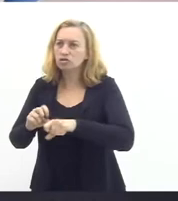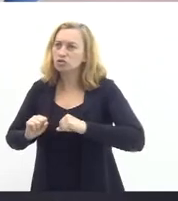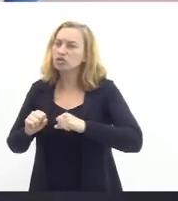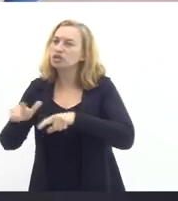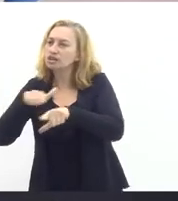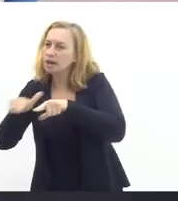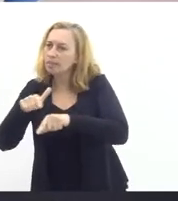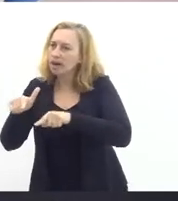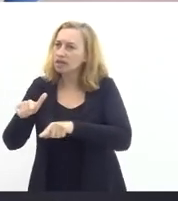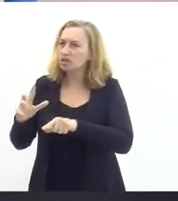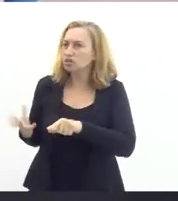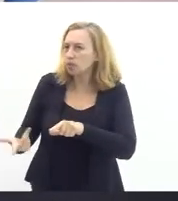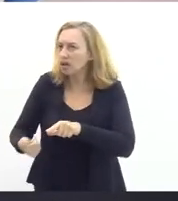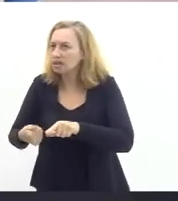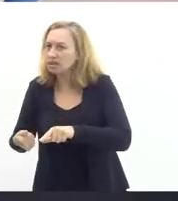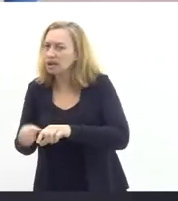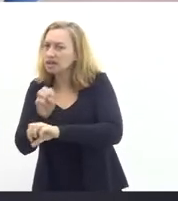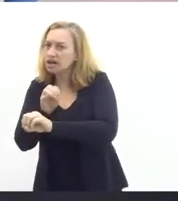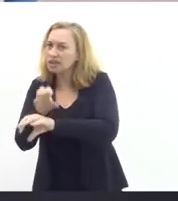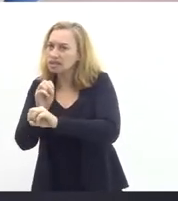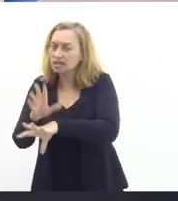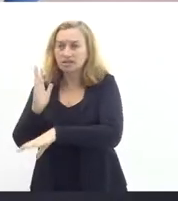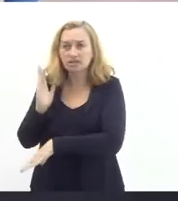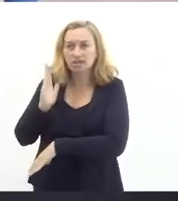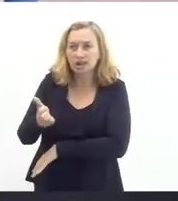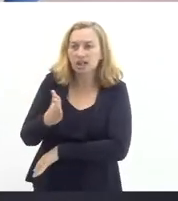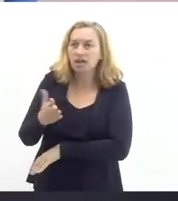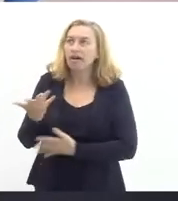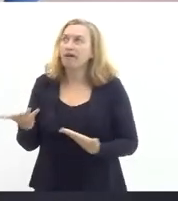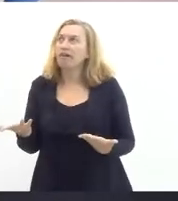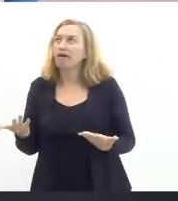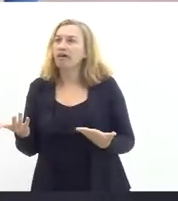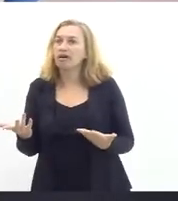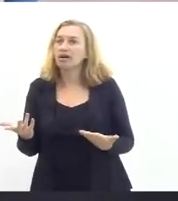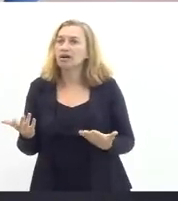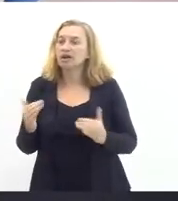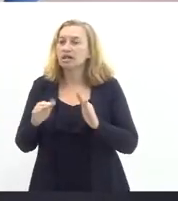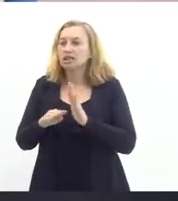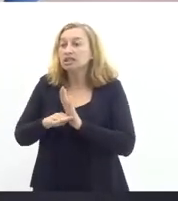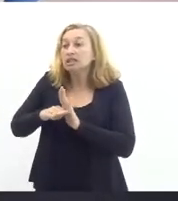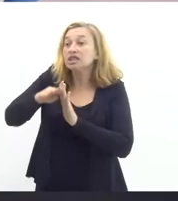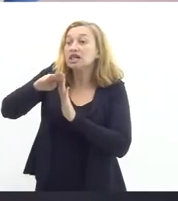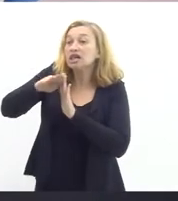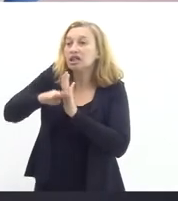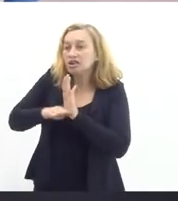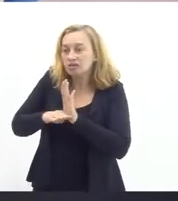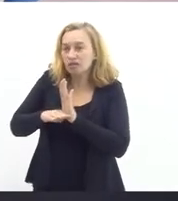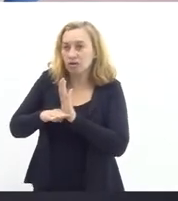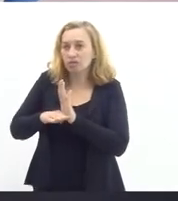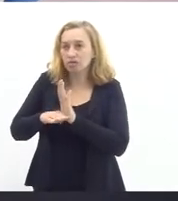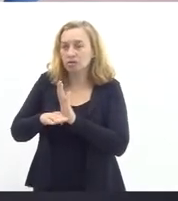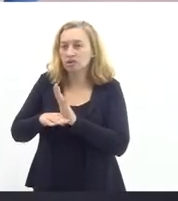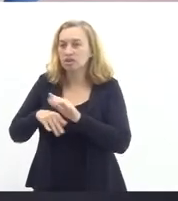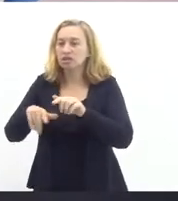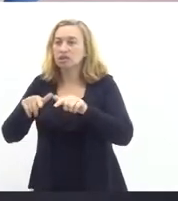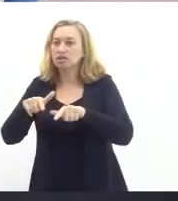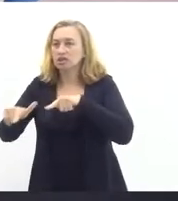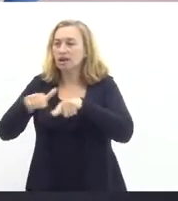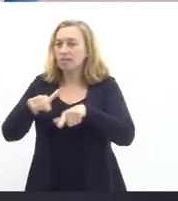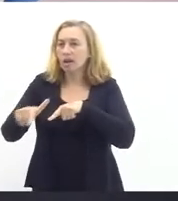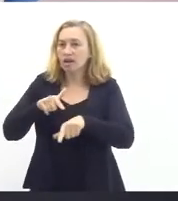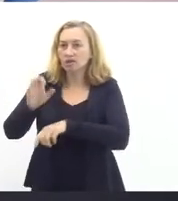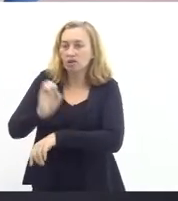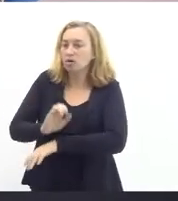qualificada, que incide diretamente, inclusive, em questões como o nível de remuneração da força de trabalho do Estado, porque, quanto mais